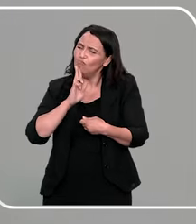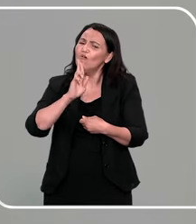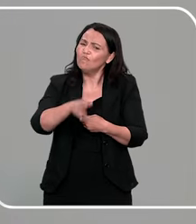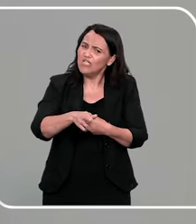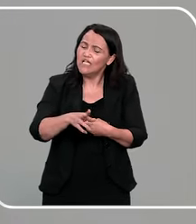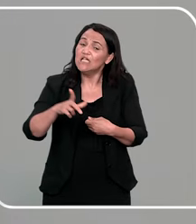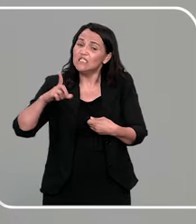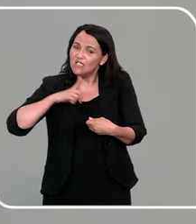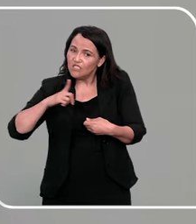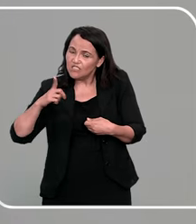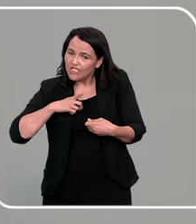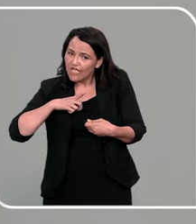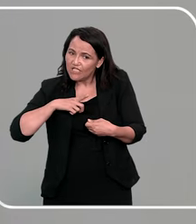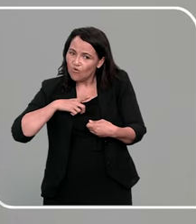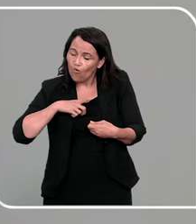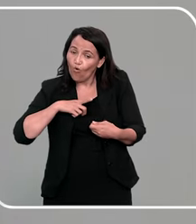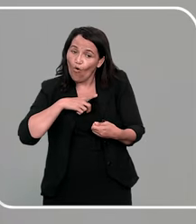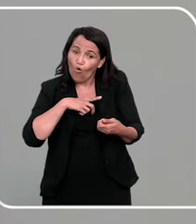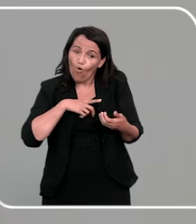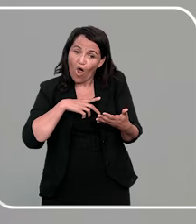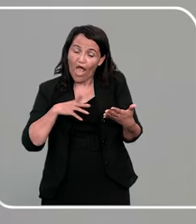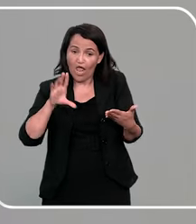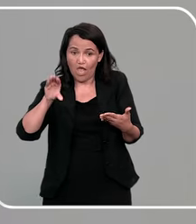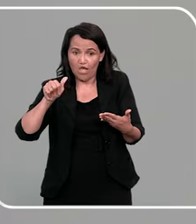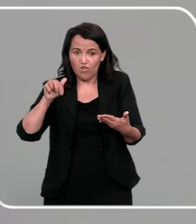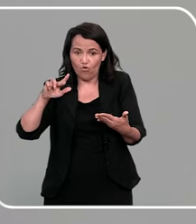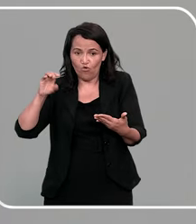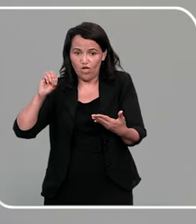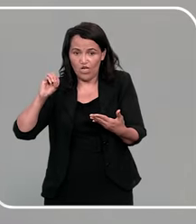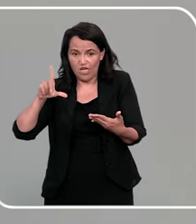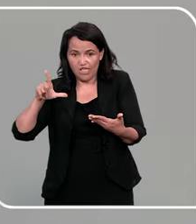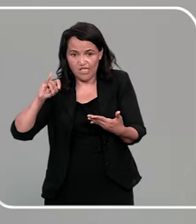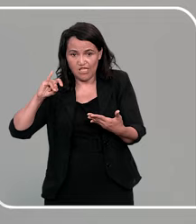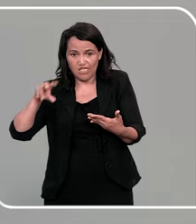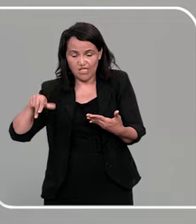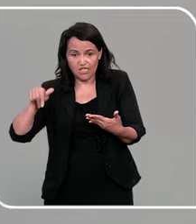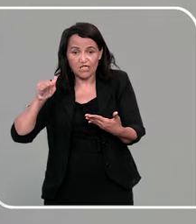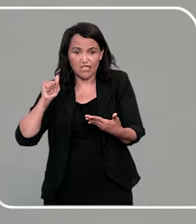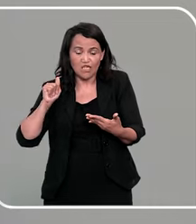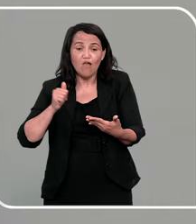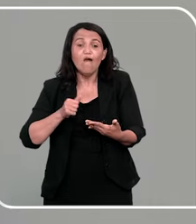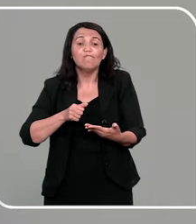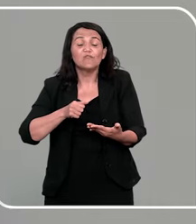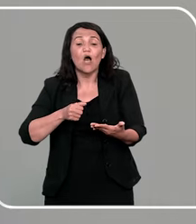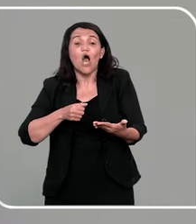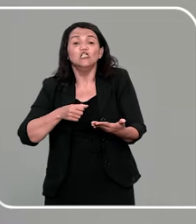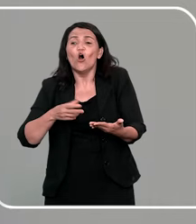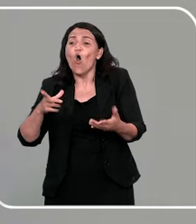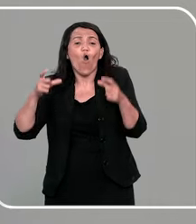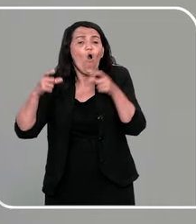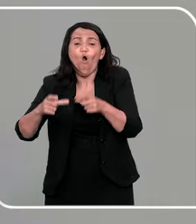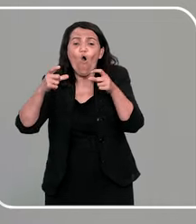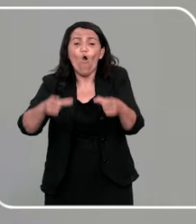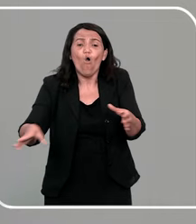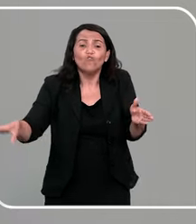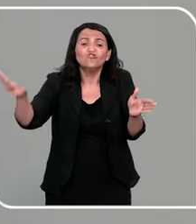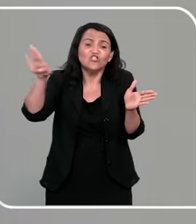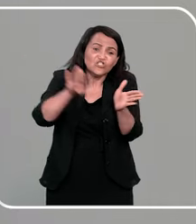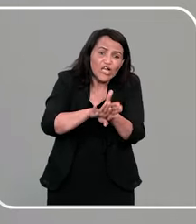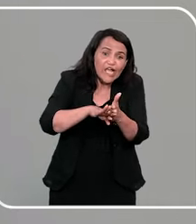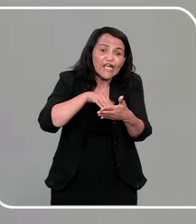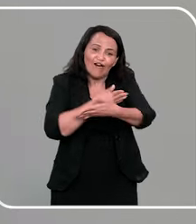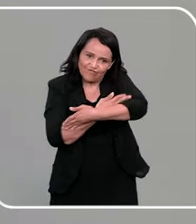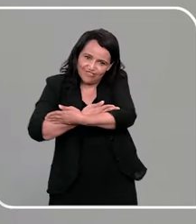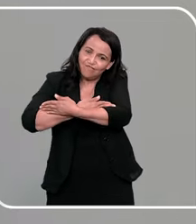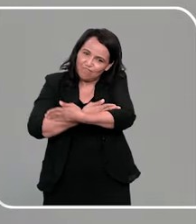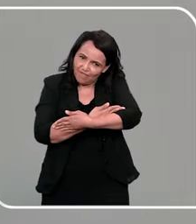mesma autora do Pipo e Fifi, que é a Caroline Arcari, que chama Gogo, da onde vem os bebês. Tem vídeos no YouTube também